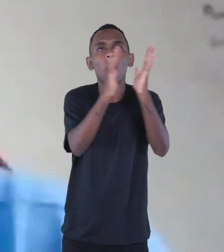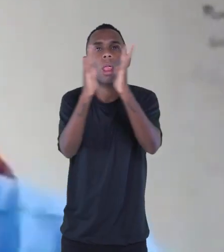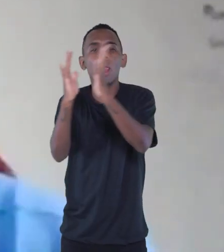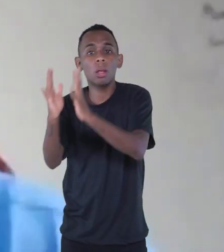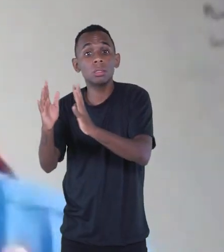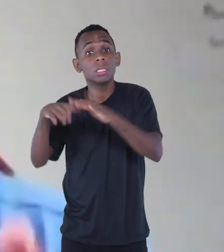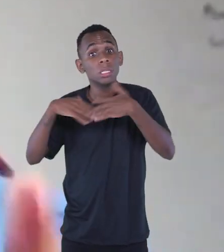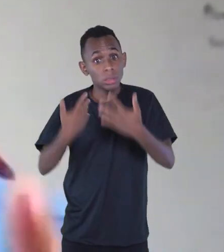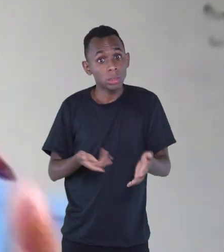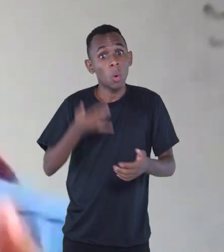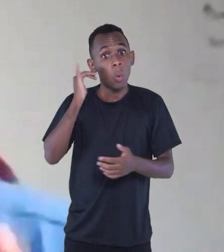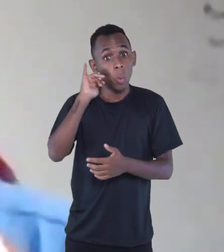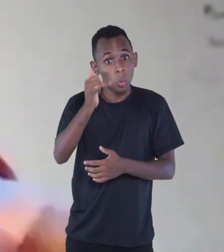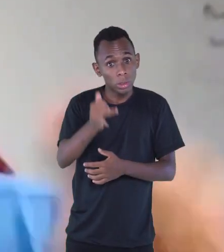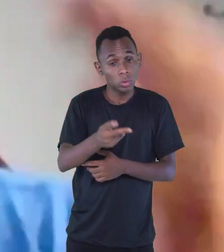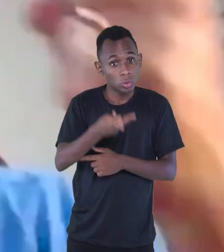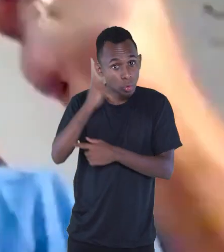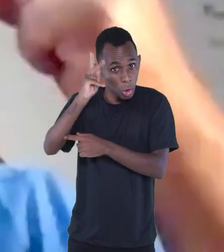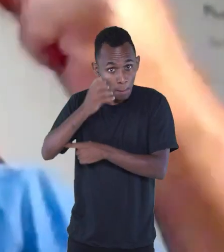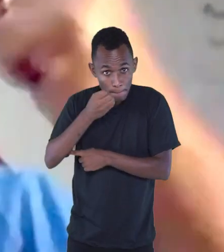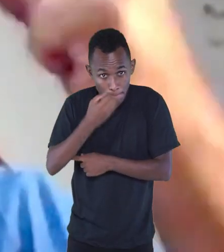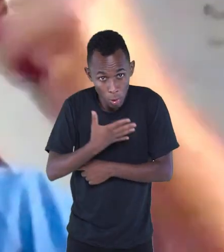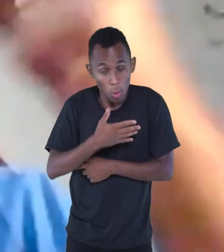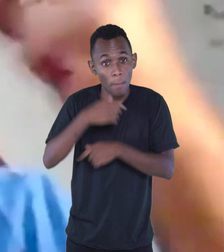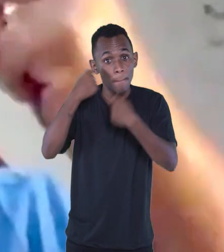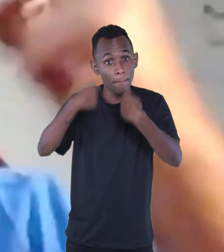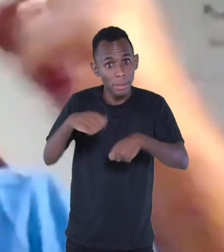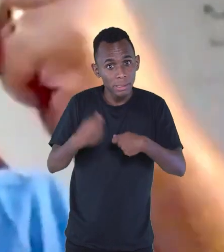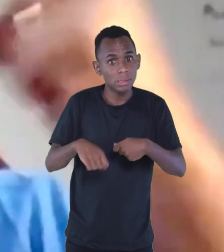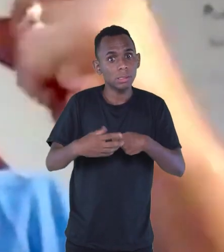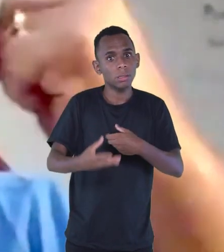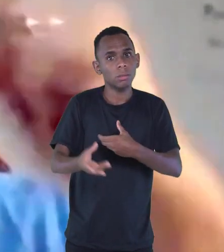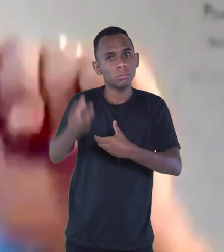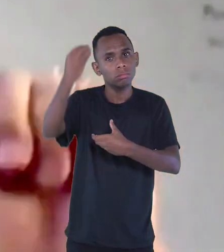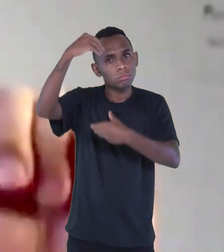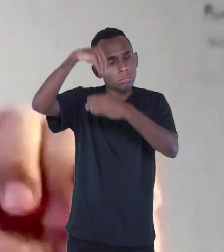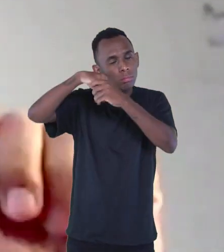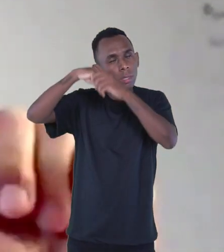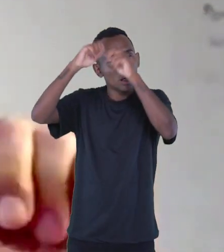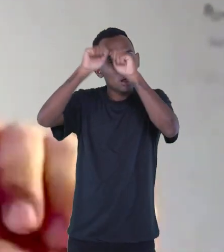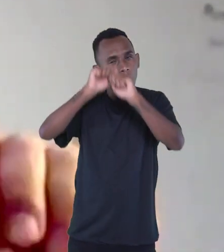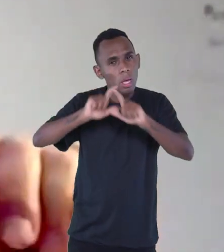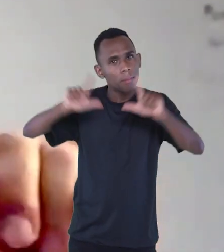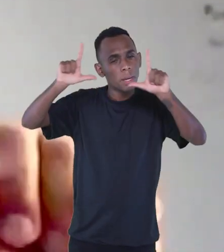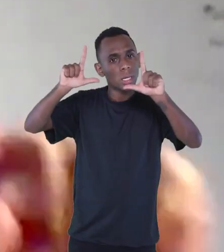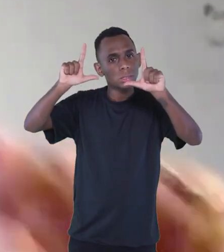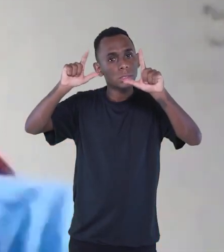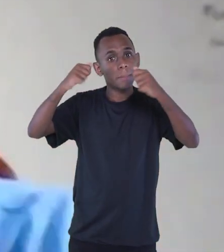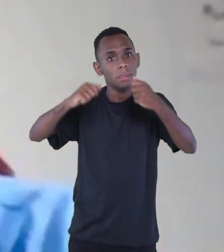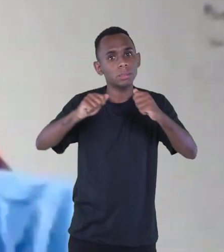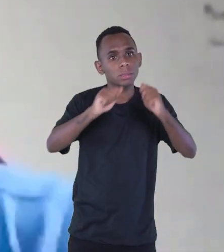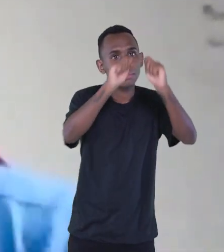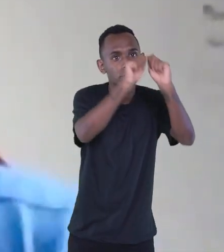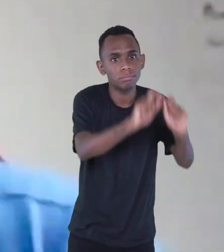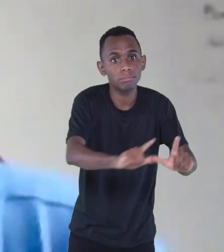histórias é aquele que vai fazendo que as imagens que estão dentro da cabeça dele sejam projetadas dentro da cabeça do ouvinte.